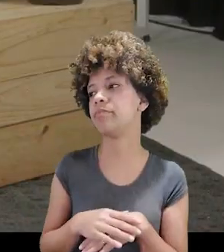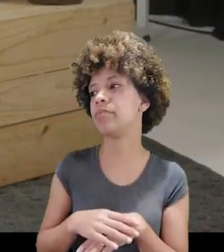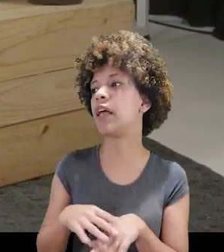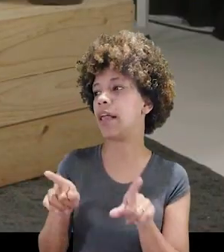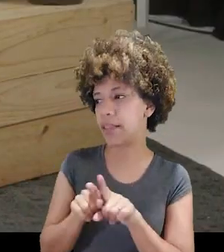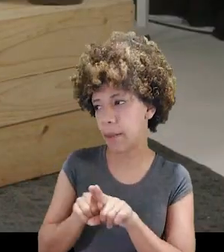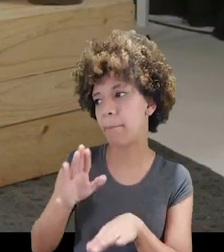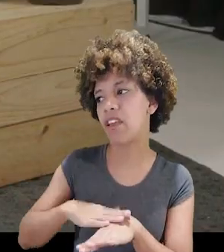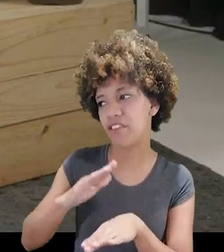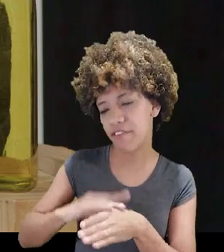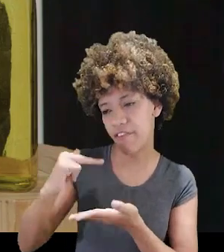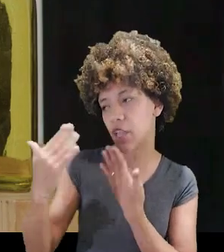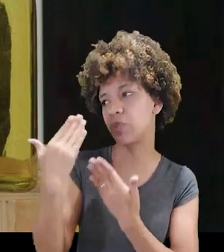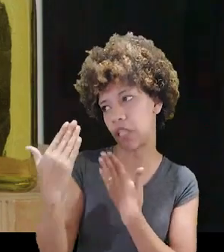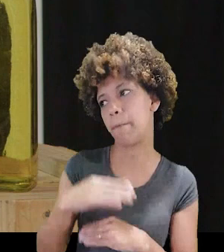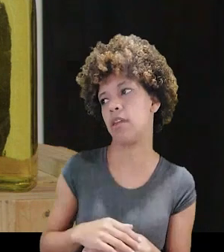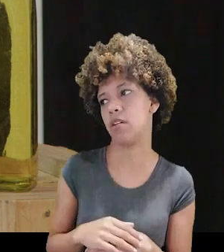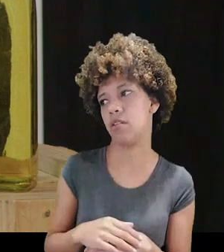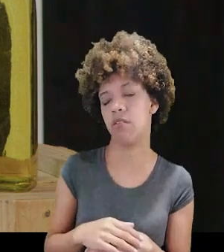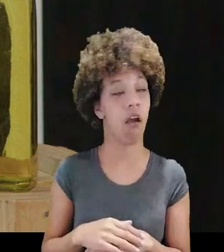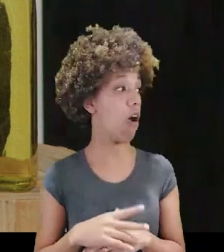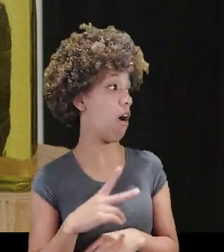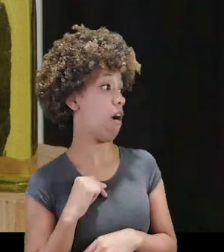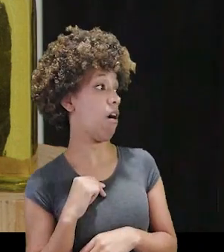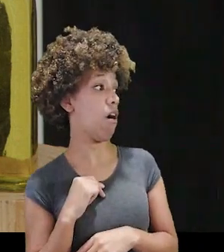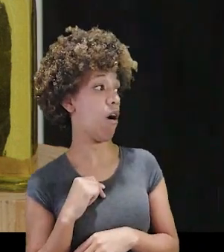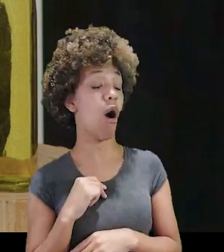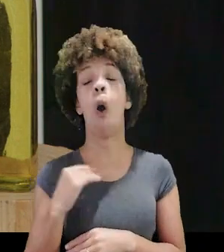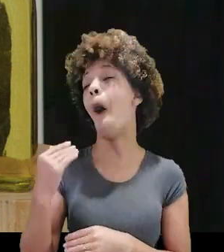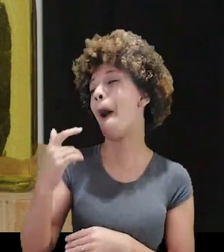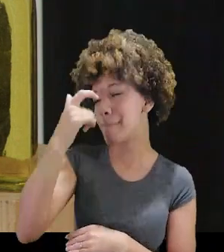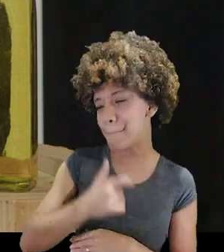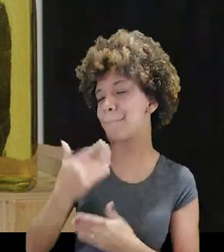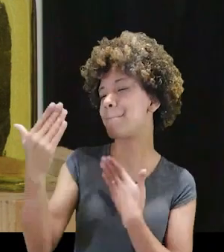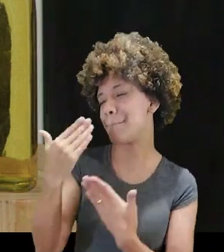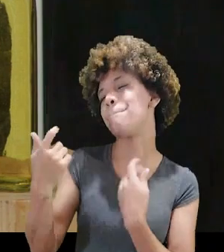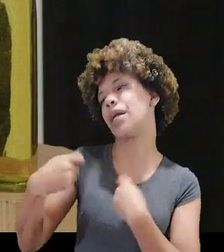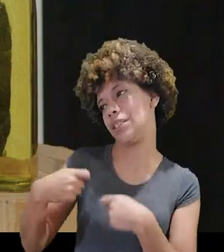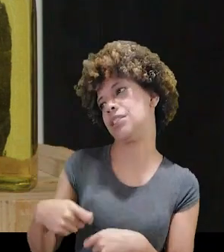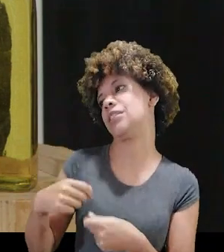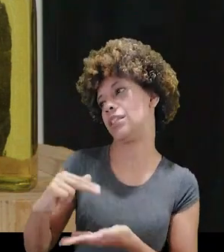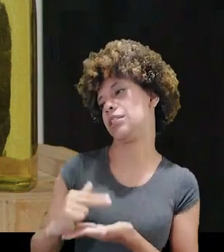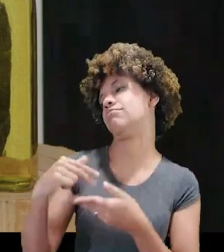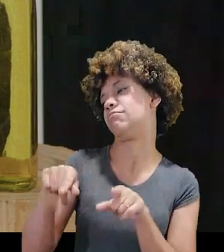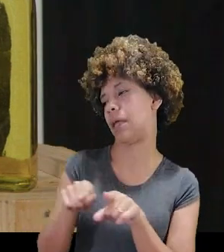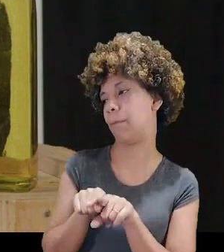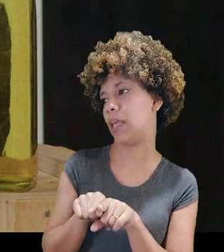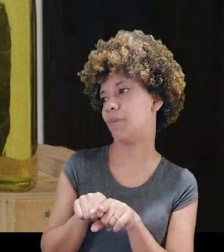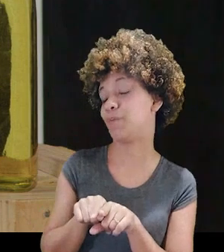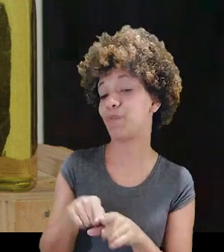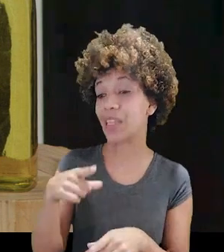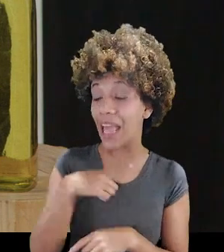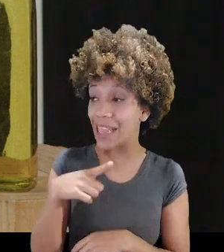terapia. Ah. Né? O psicólogo, ele precisa fazer terapia. É necessário ele fazer terapia. Nós temos